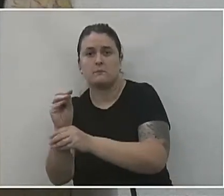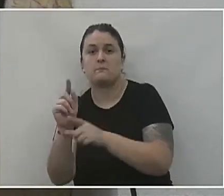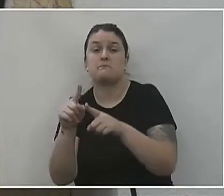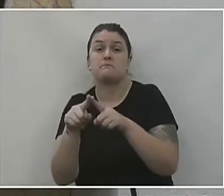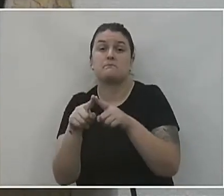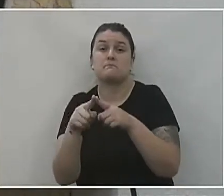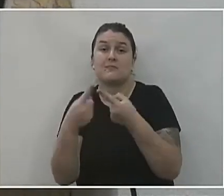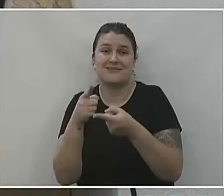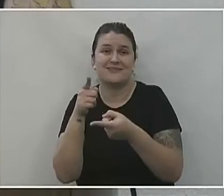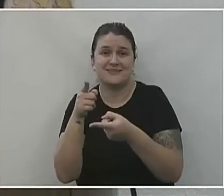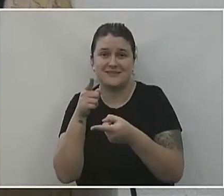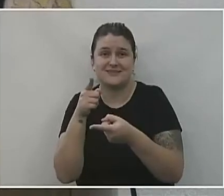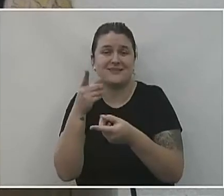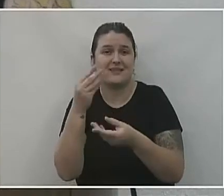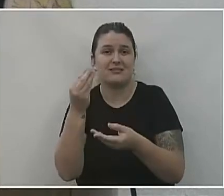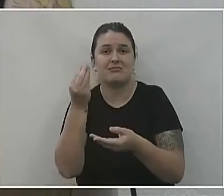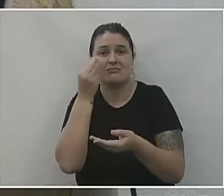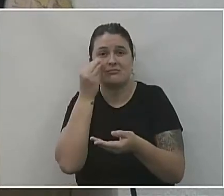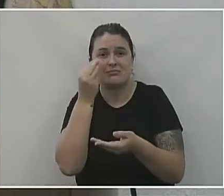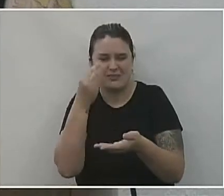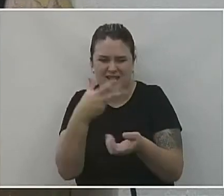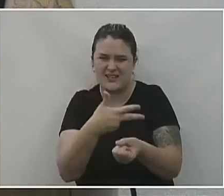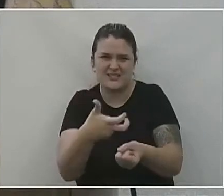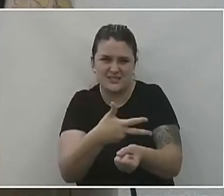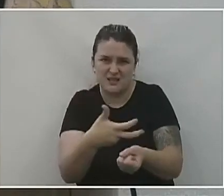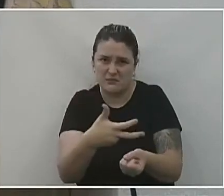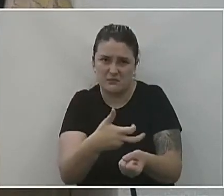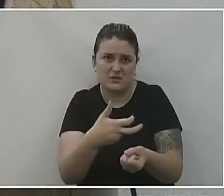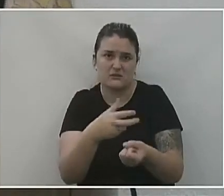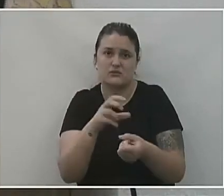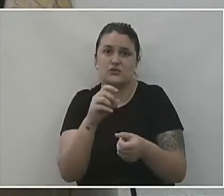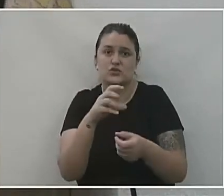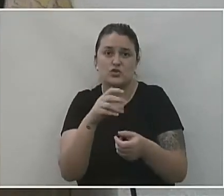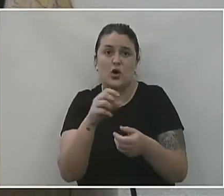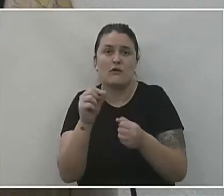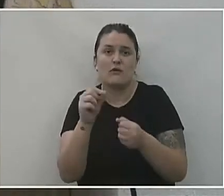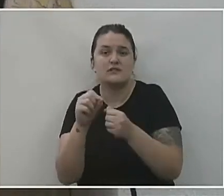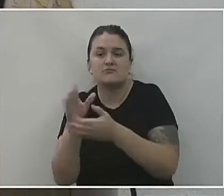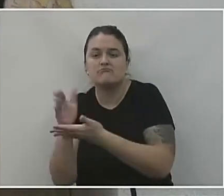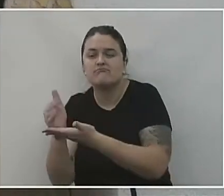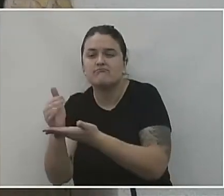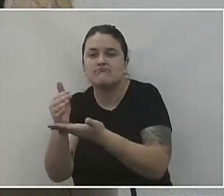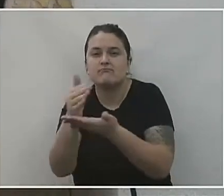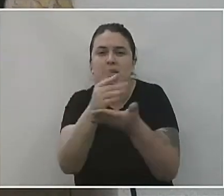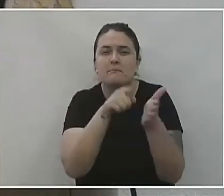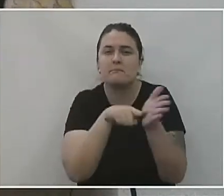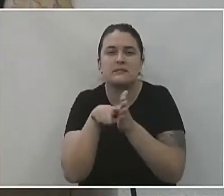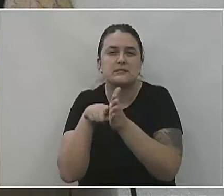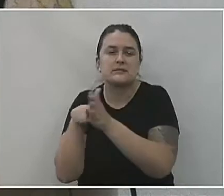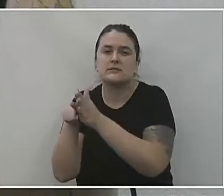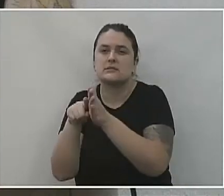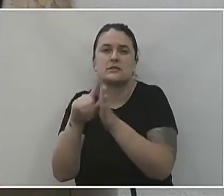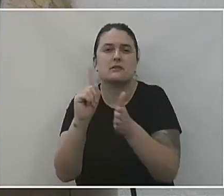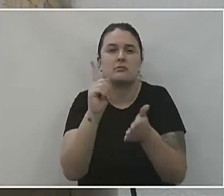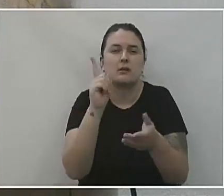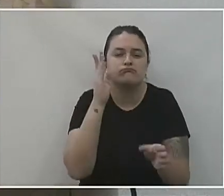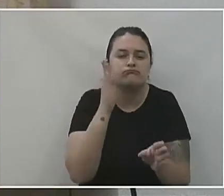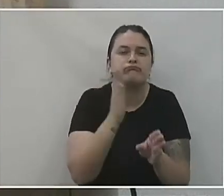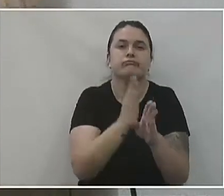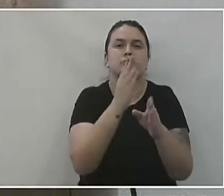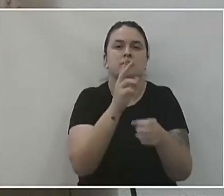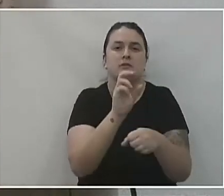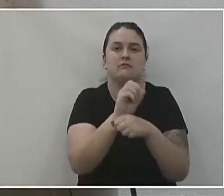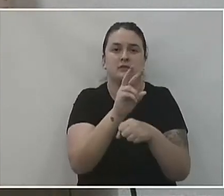Mas esse tipo de testagem e por isso que a gente colocou aqui que foi só para um mapeamento. Ela não identifica o vírus